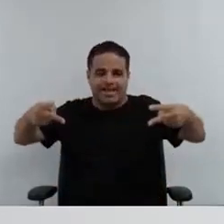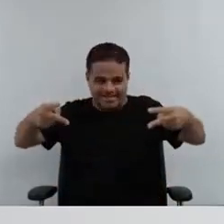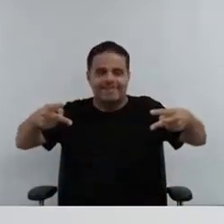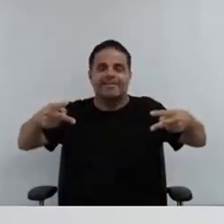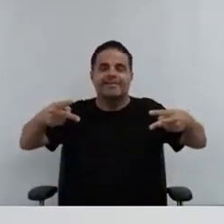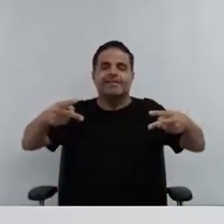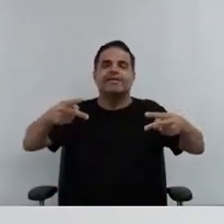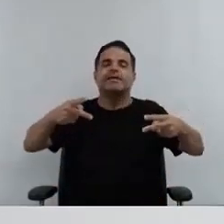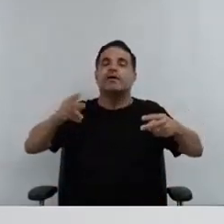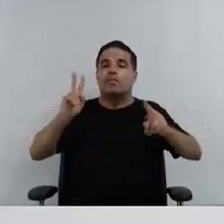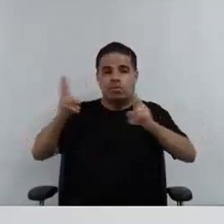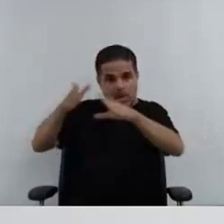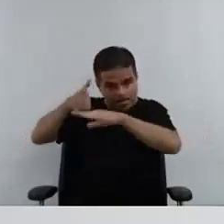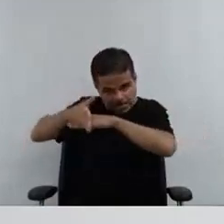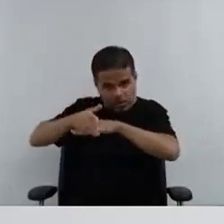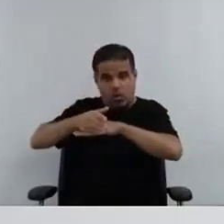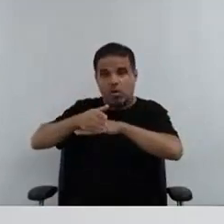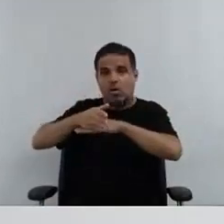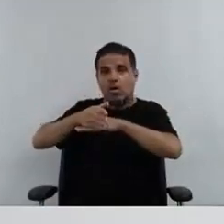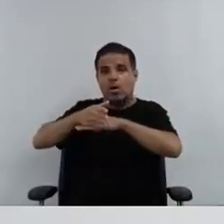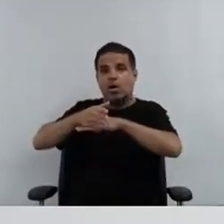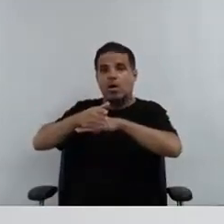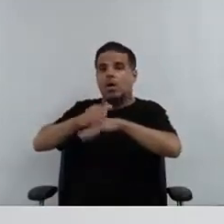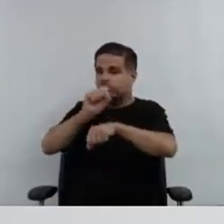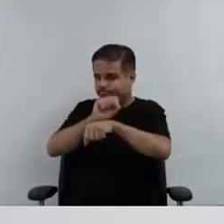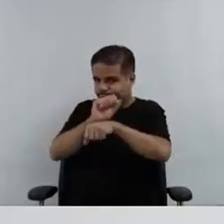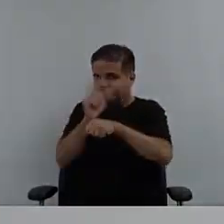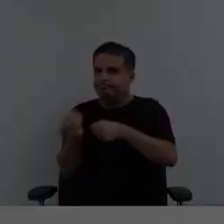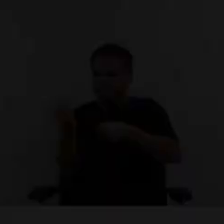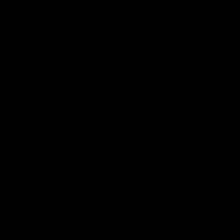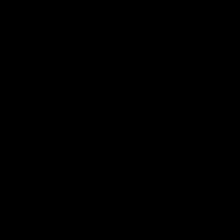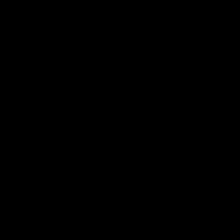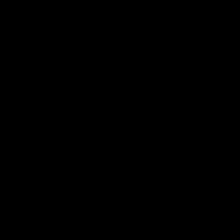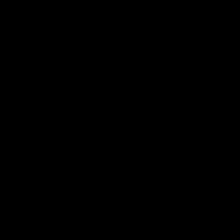participação síncrona. Então, voltamos aqui em breves instantes.